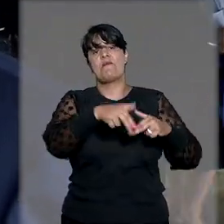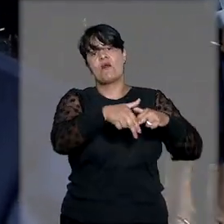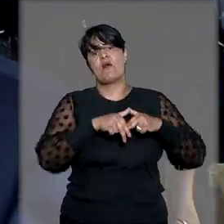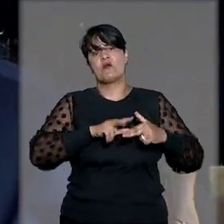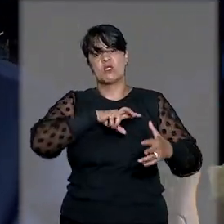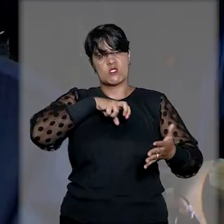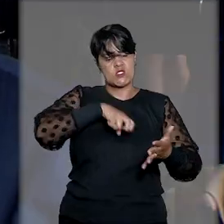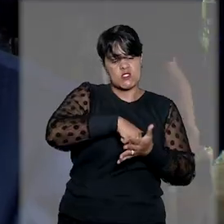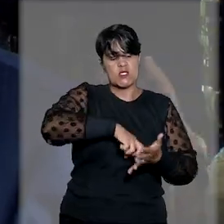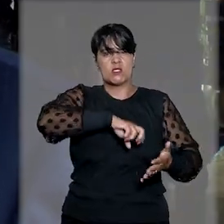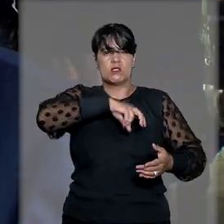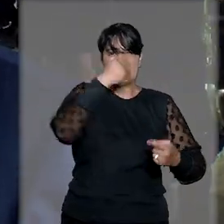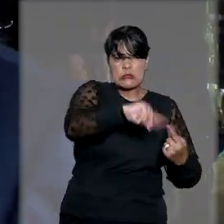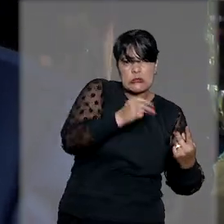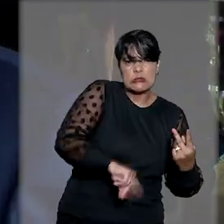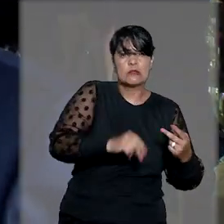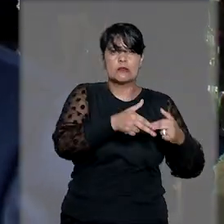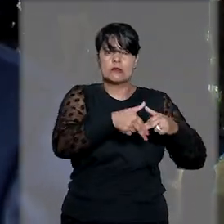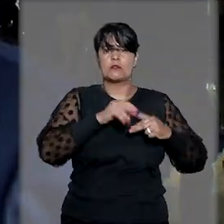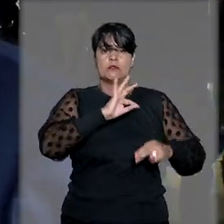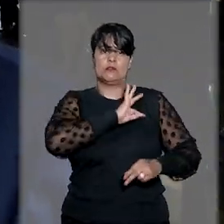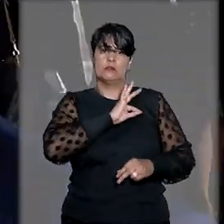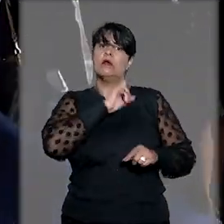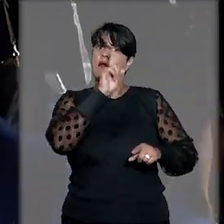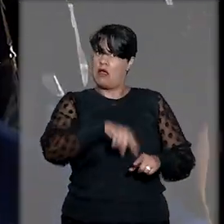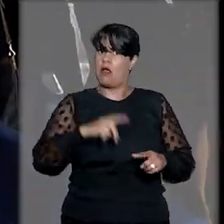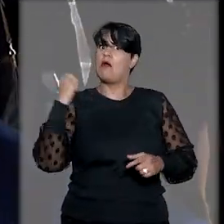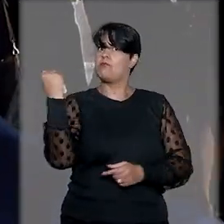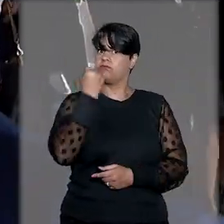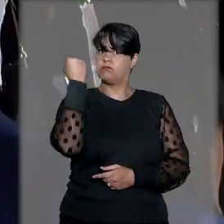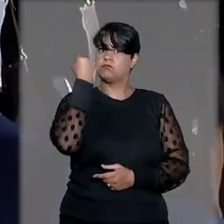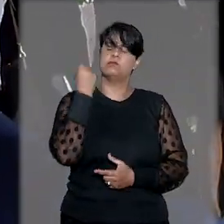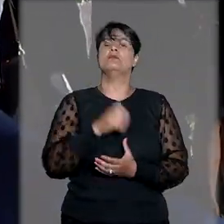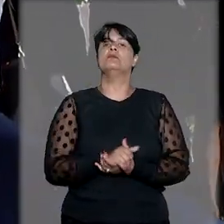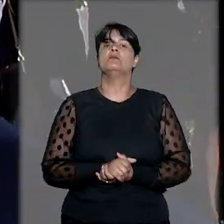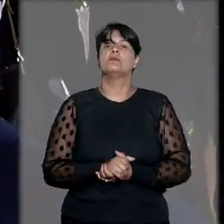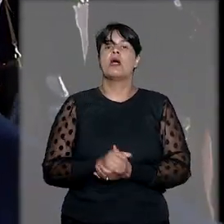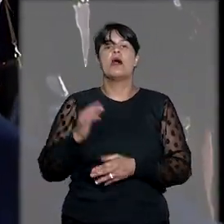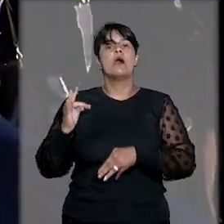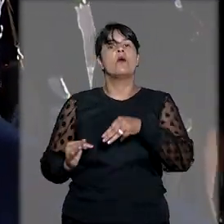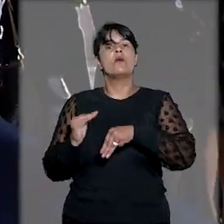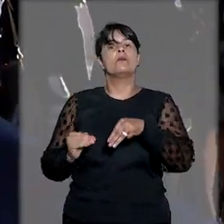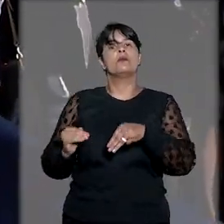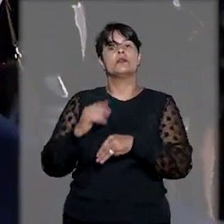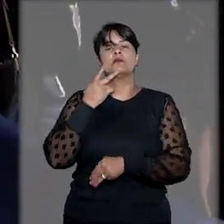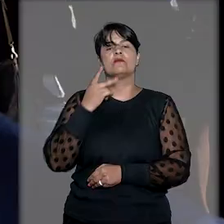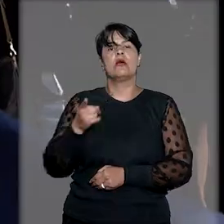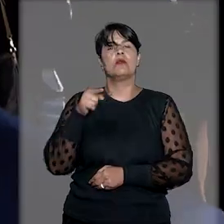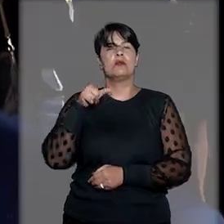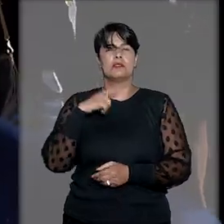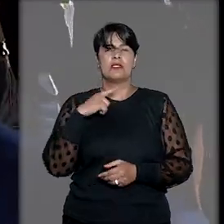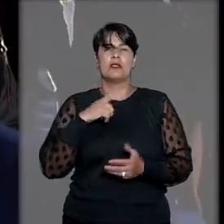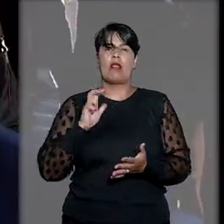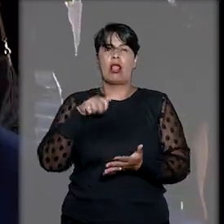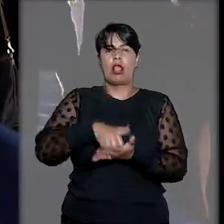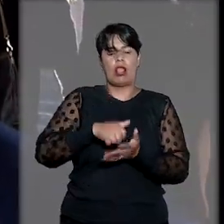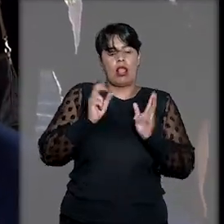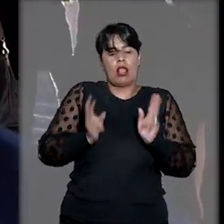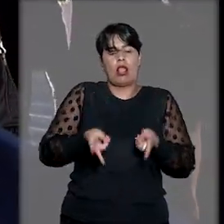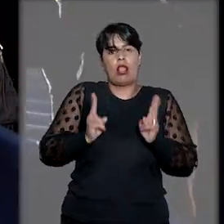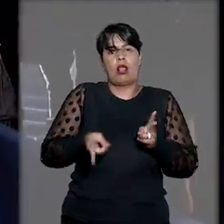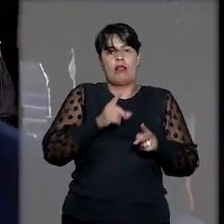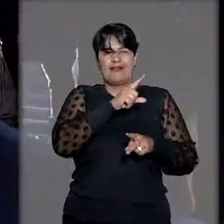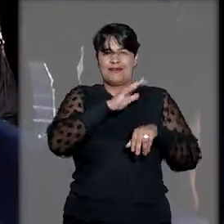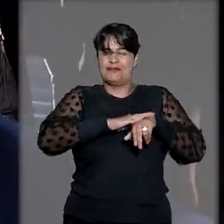tortura policial, um crime equiparado a hediondo. Na decisão, o ministro destacou que a manutenção da condenação pelas